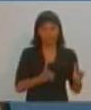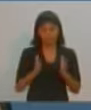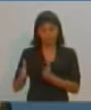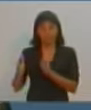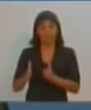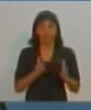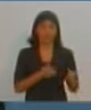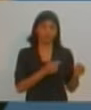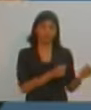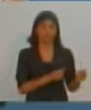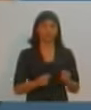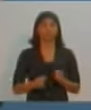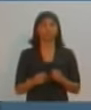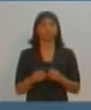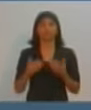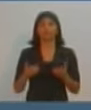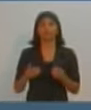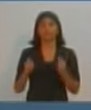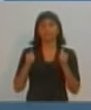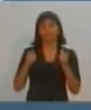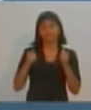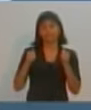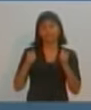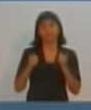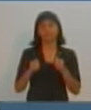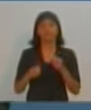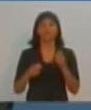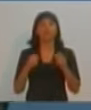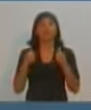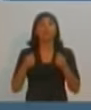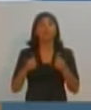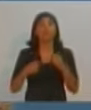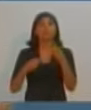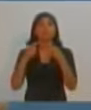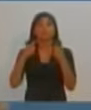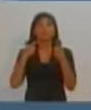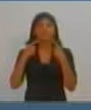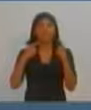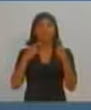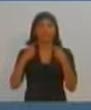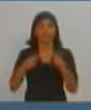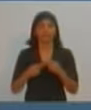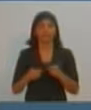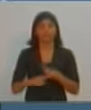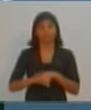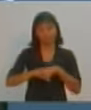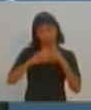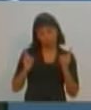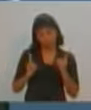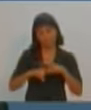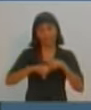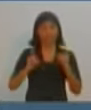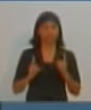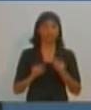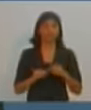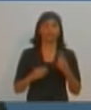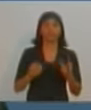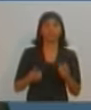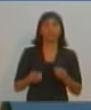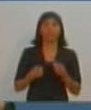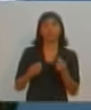resistência. Como você pretende dialogar diante das opiniões contrárias a isso e com quais